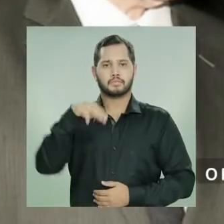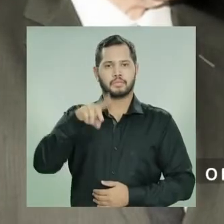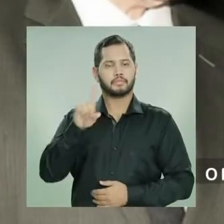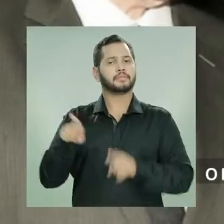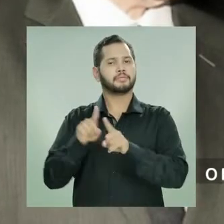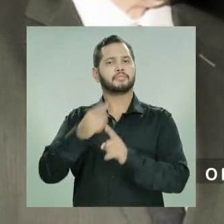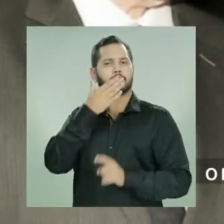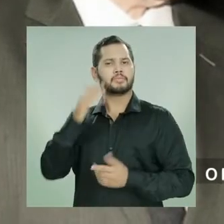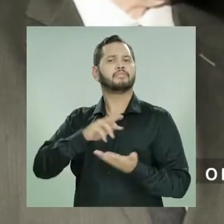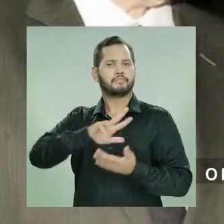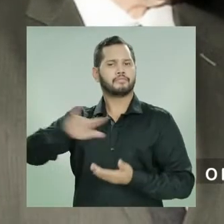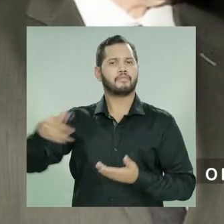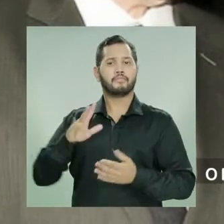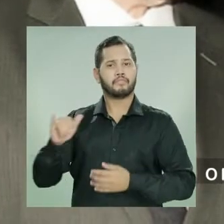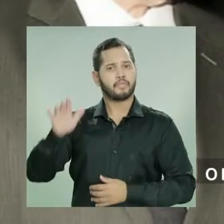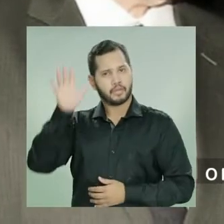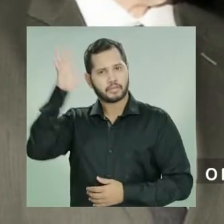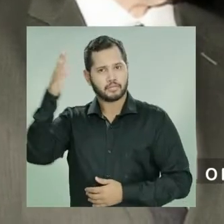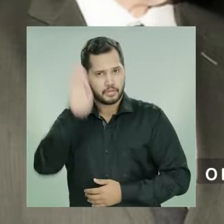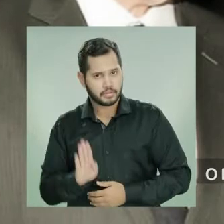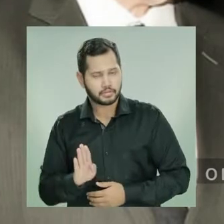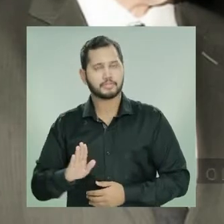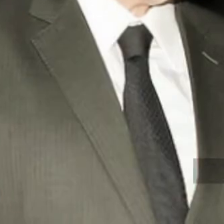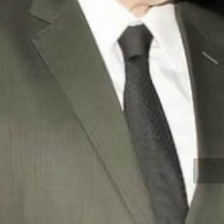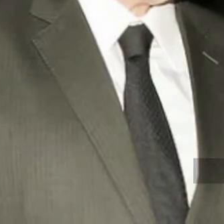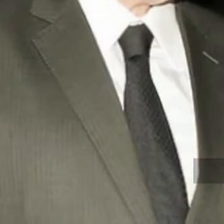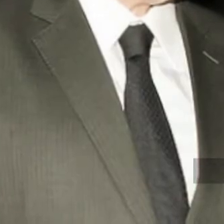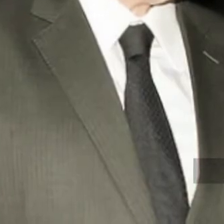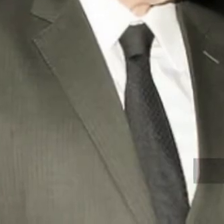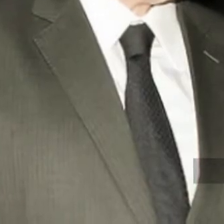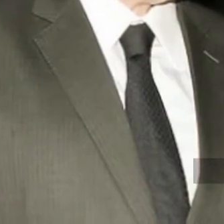O PMDB também prometeu dar jeito no Brasil.